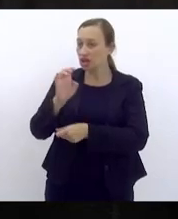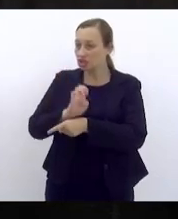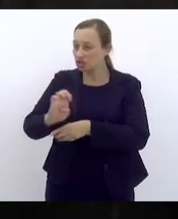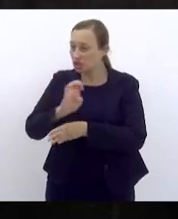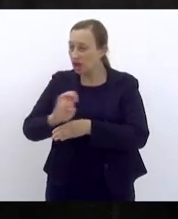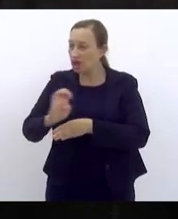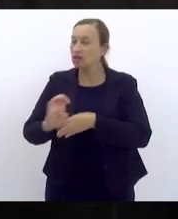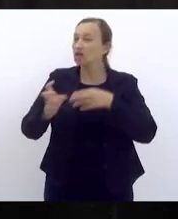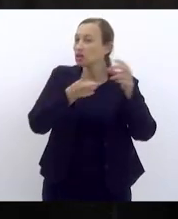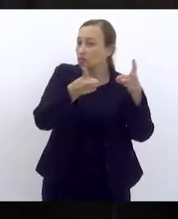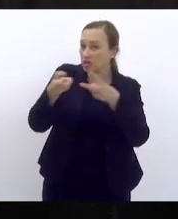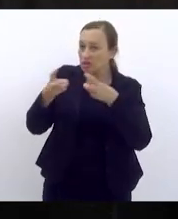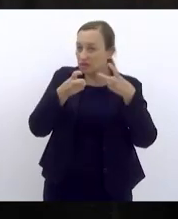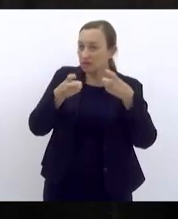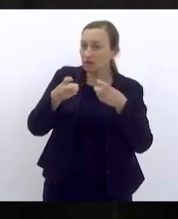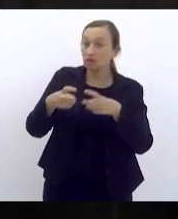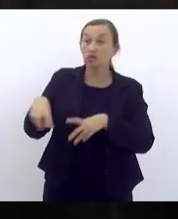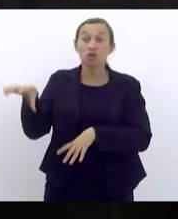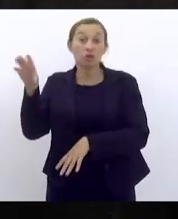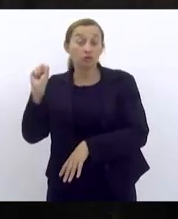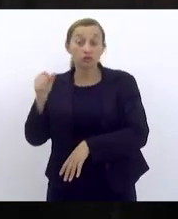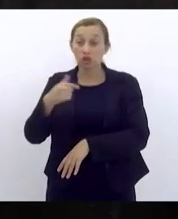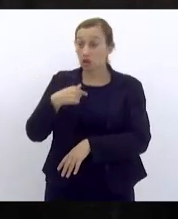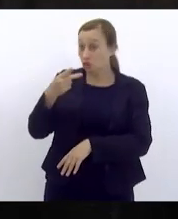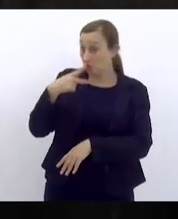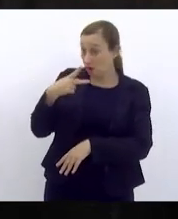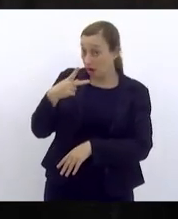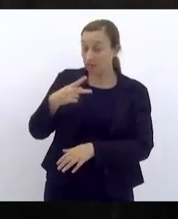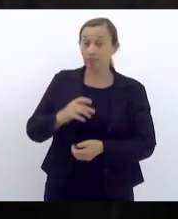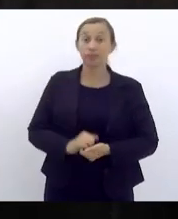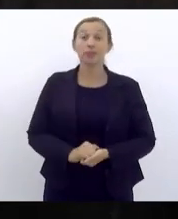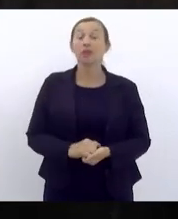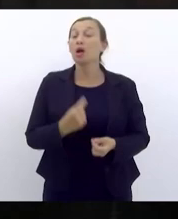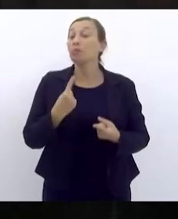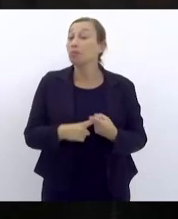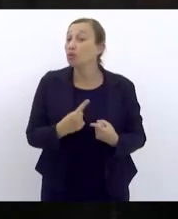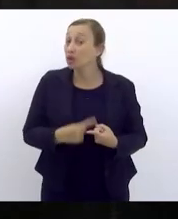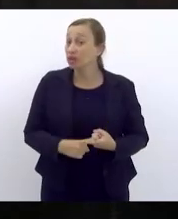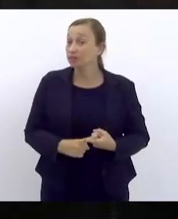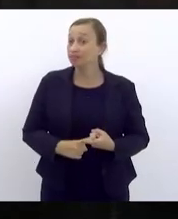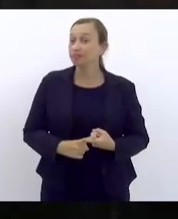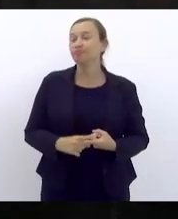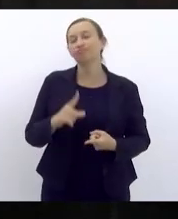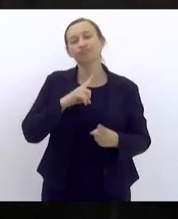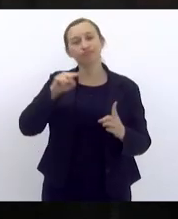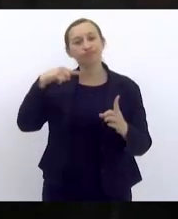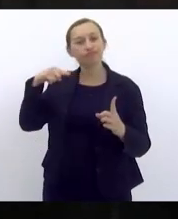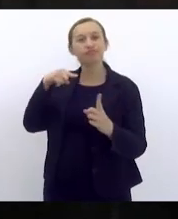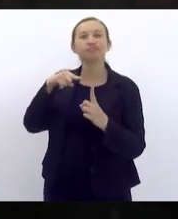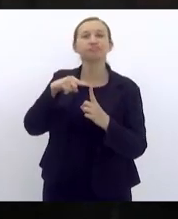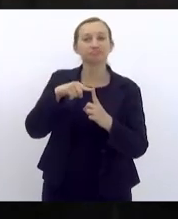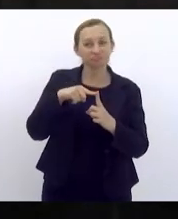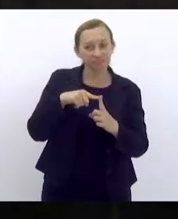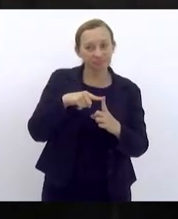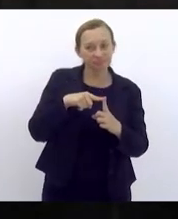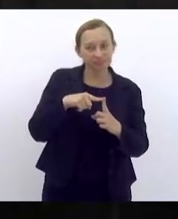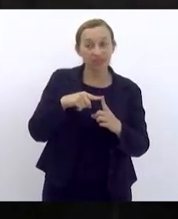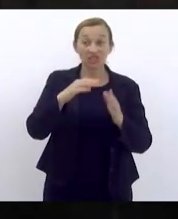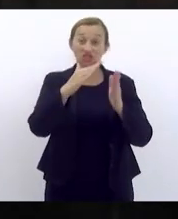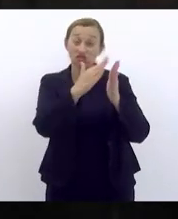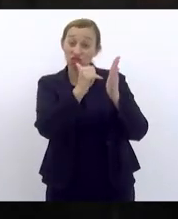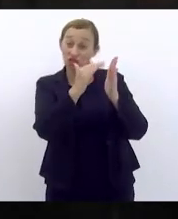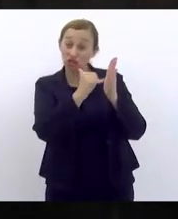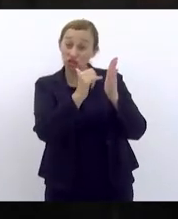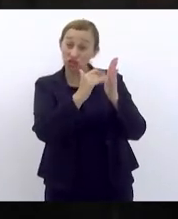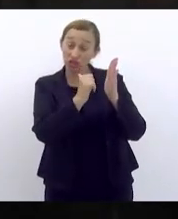observando ouvindo o que eu vou falar porque isso tem o objetivo de desfazer